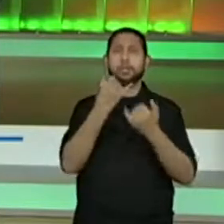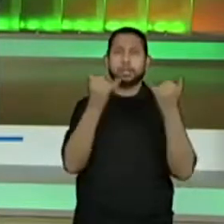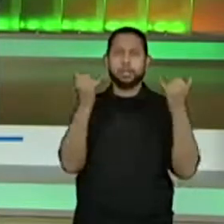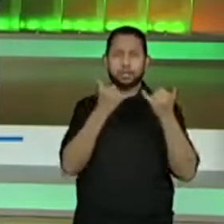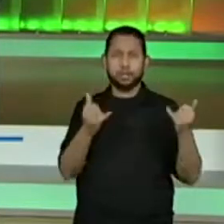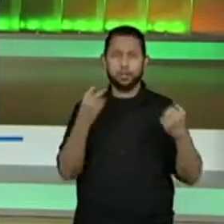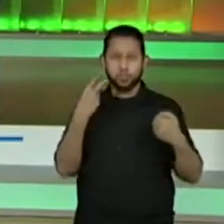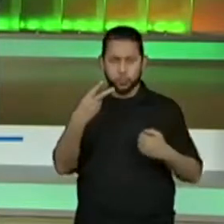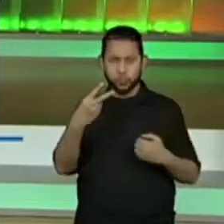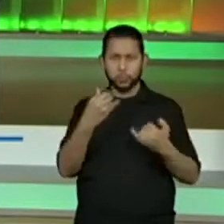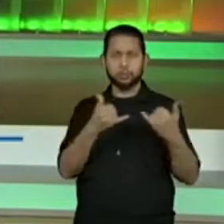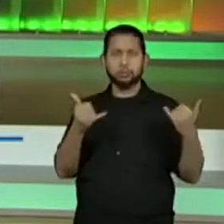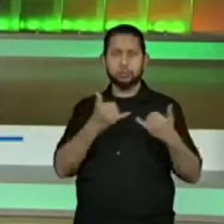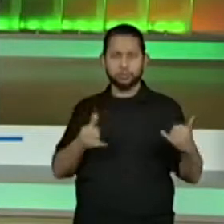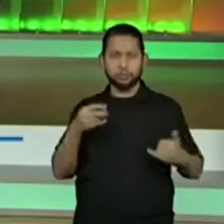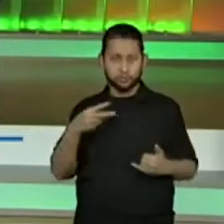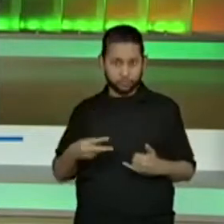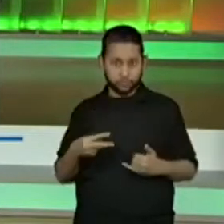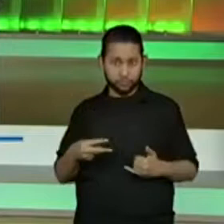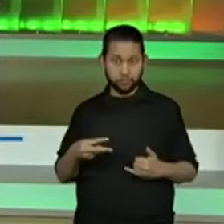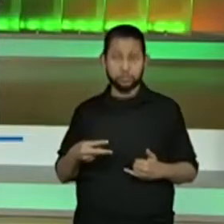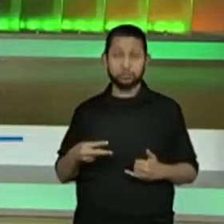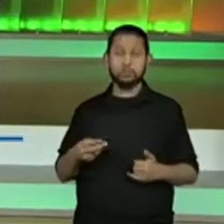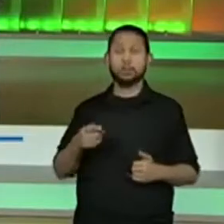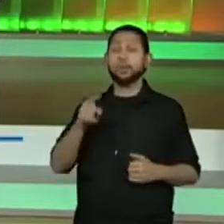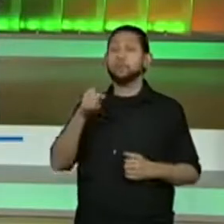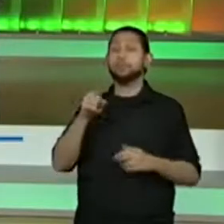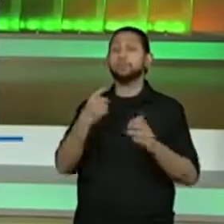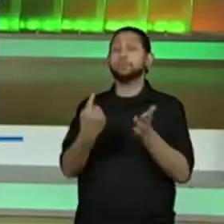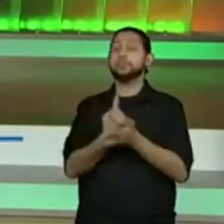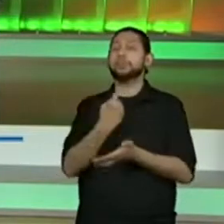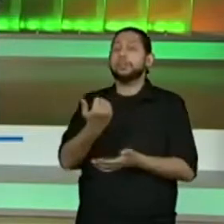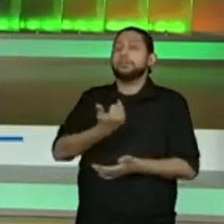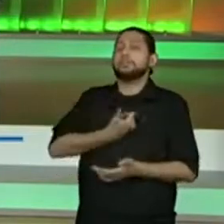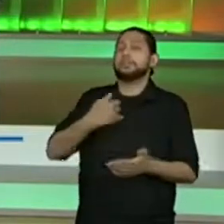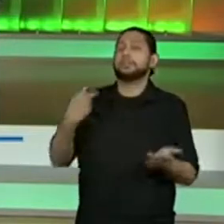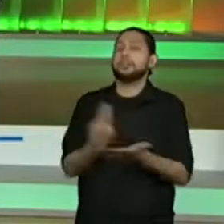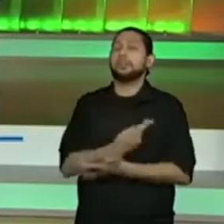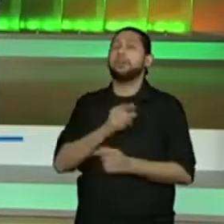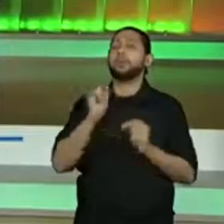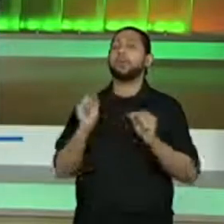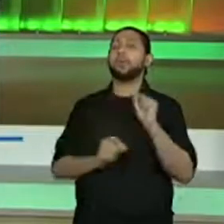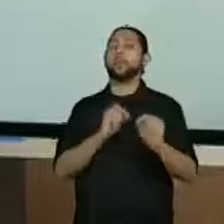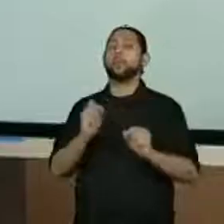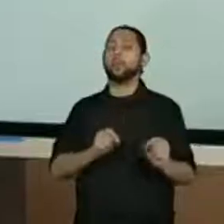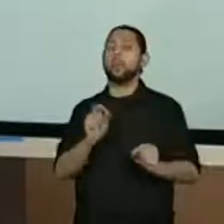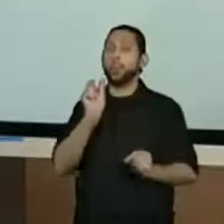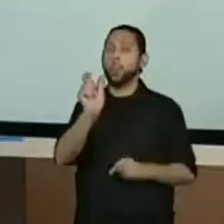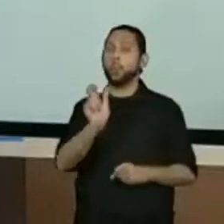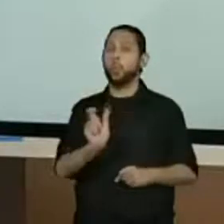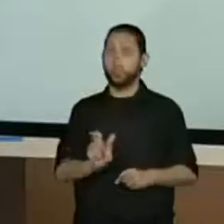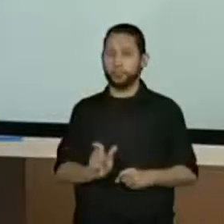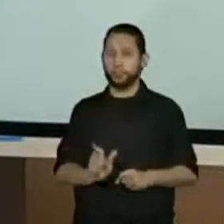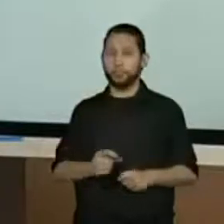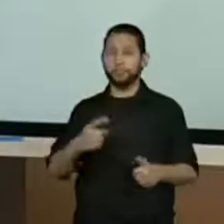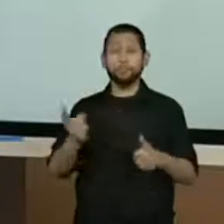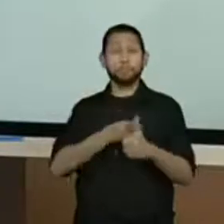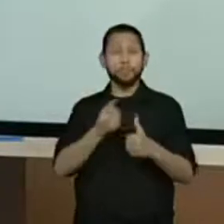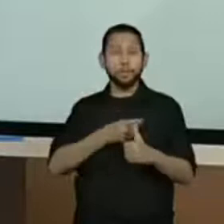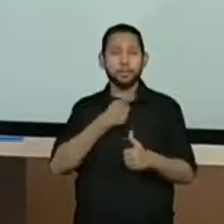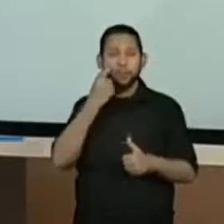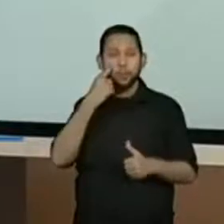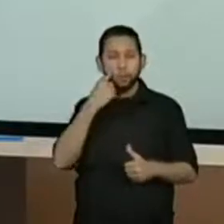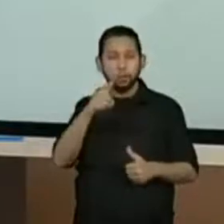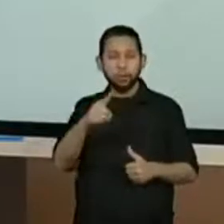Eu lerei. E aí, eu vou para o chat para vocês apontarem os erros. A primeira missão de vocês é